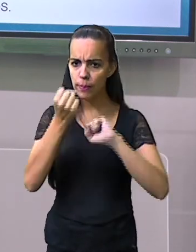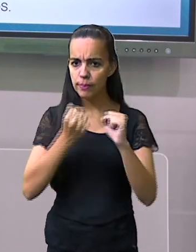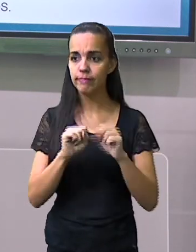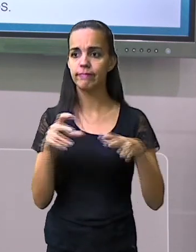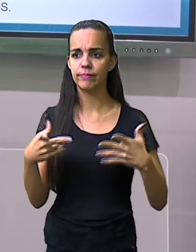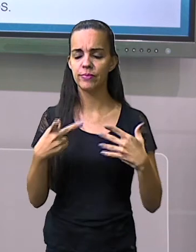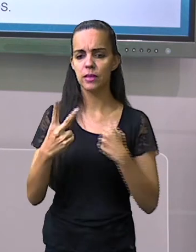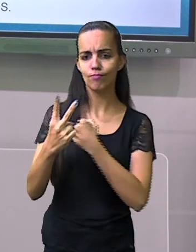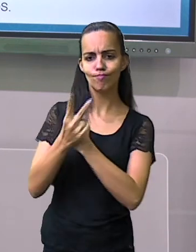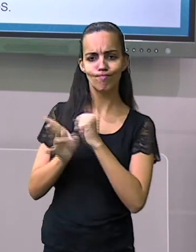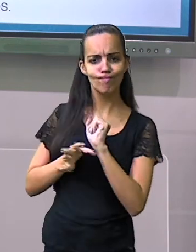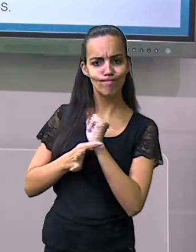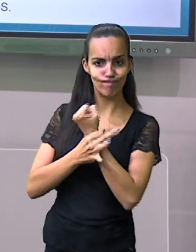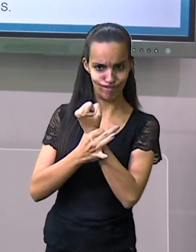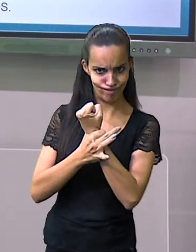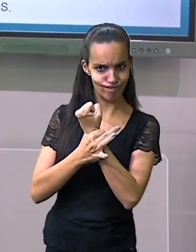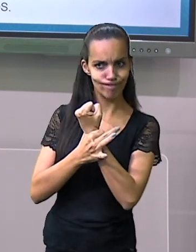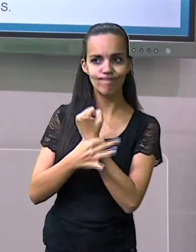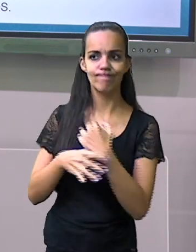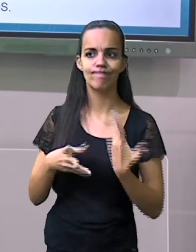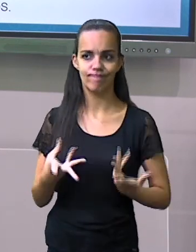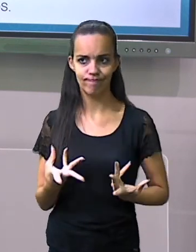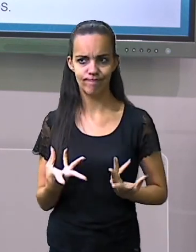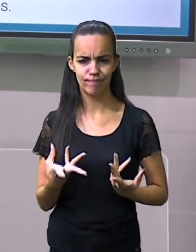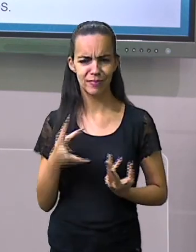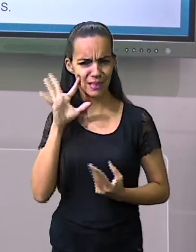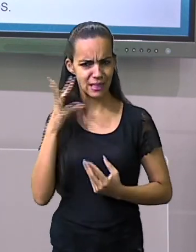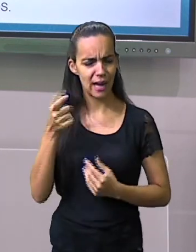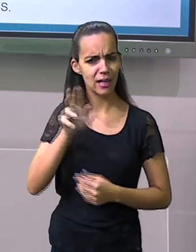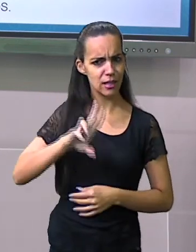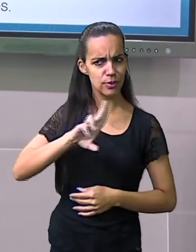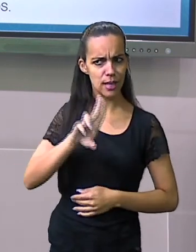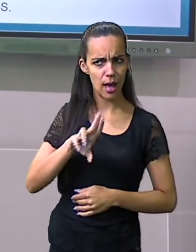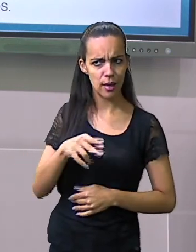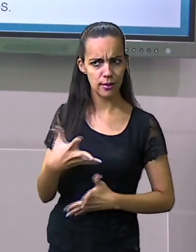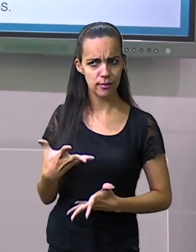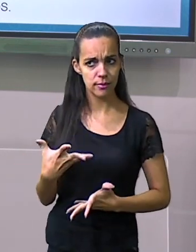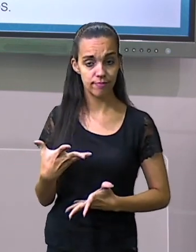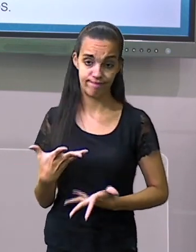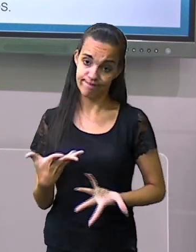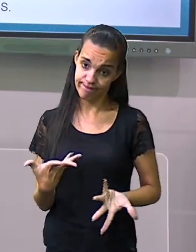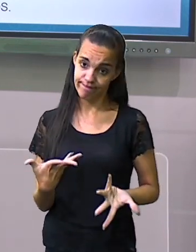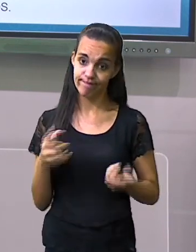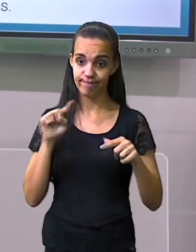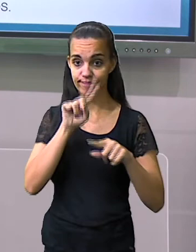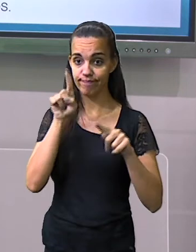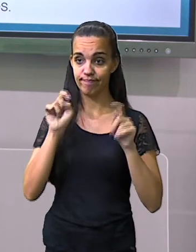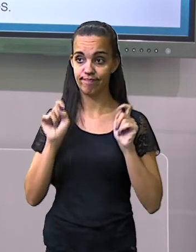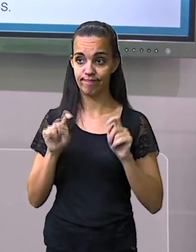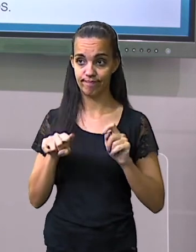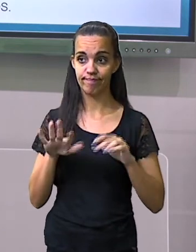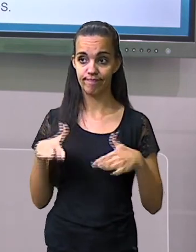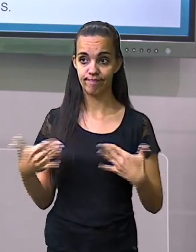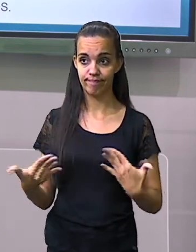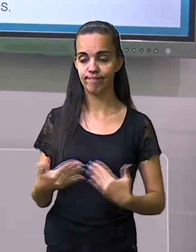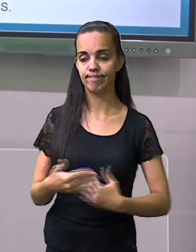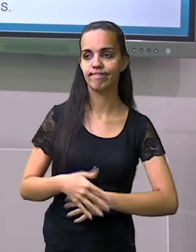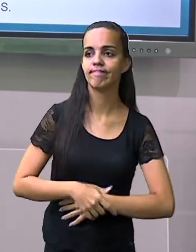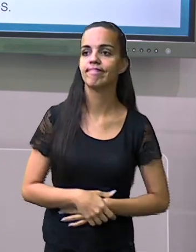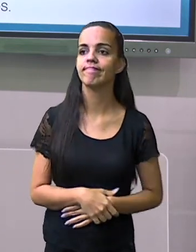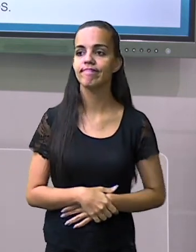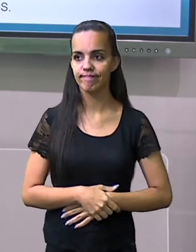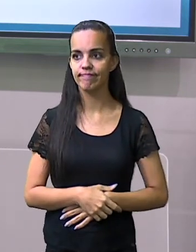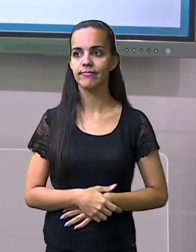de segurança individual. Será que ele tava com esse equipamento? A gente não sabe, né, isso?